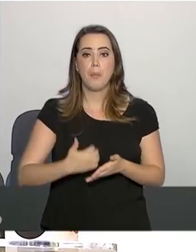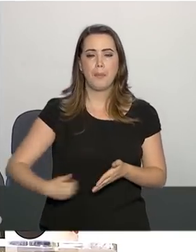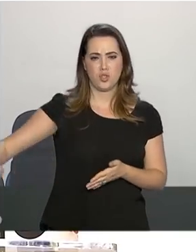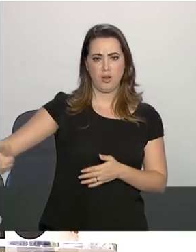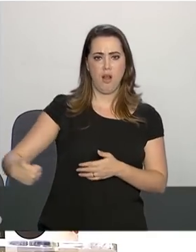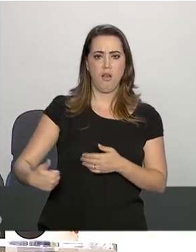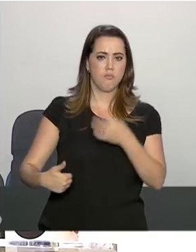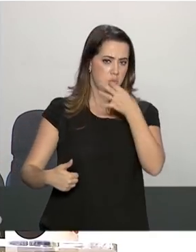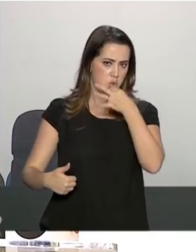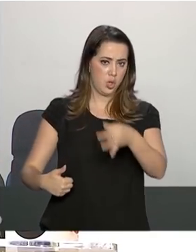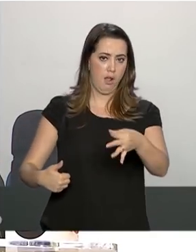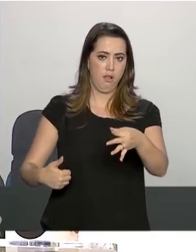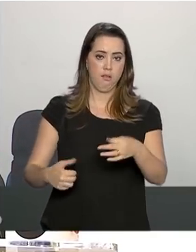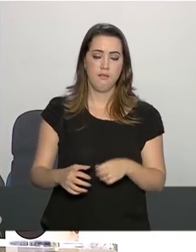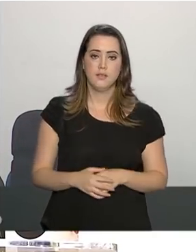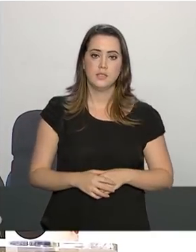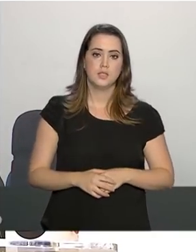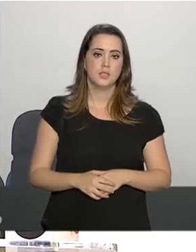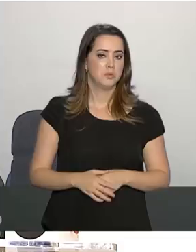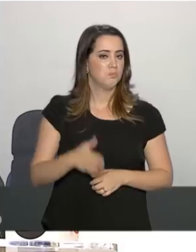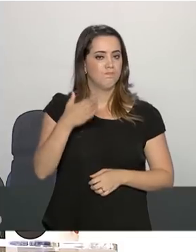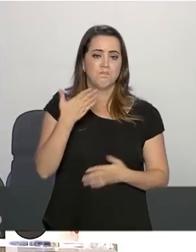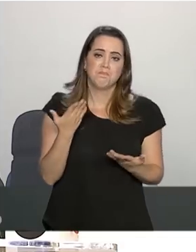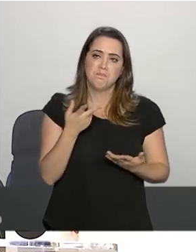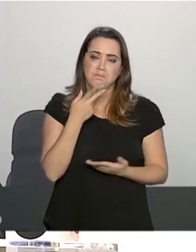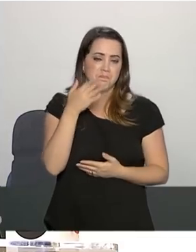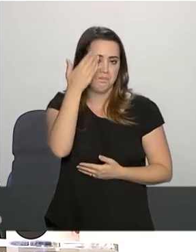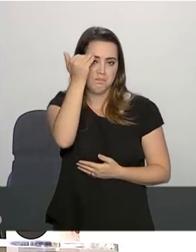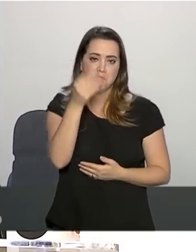Eu prefiro não adiantar.